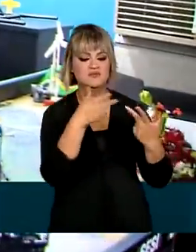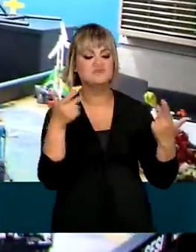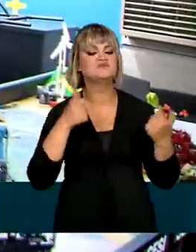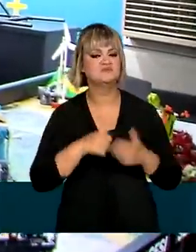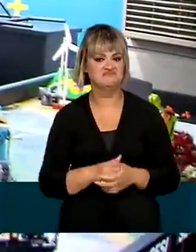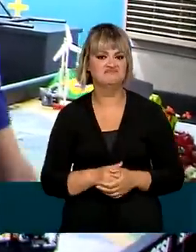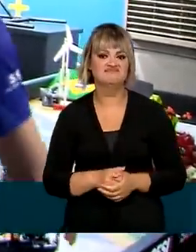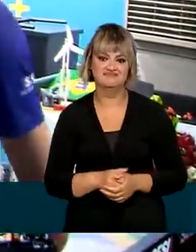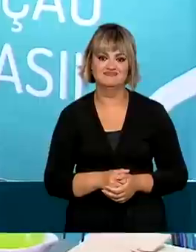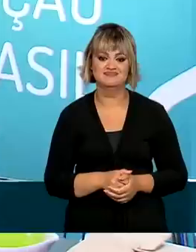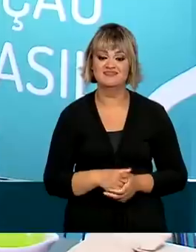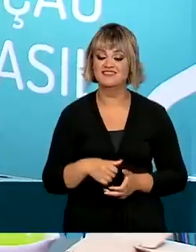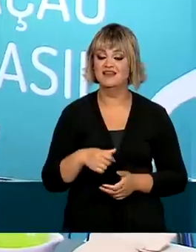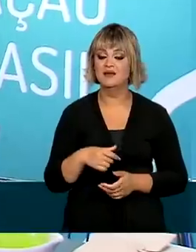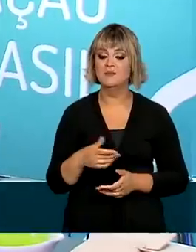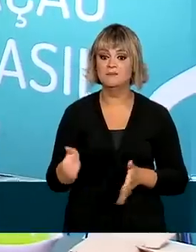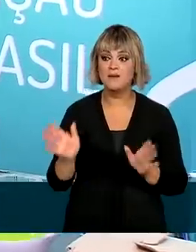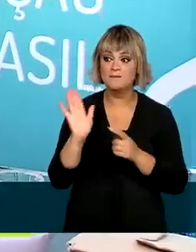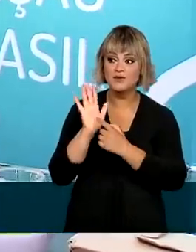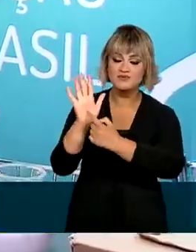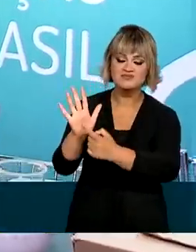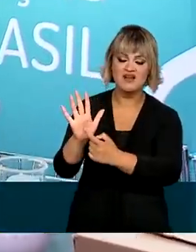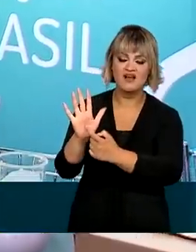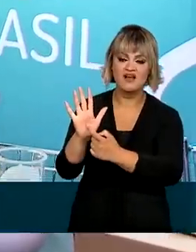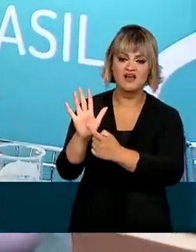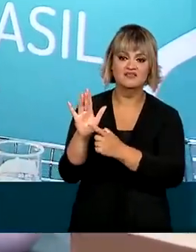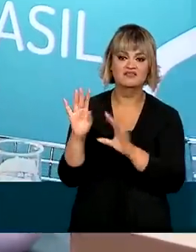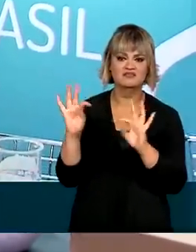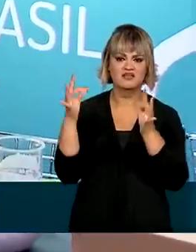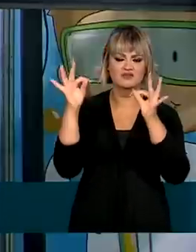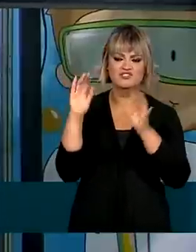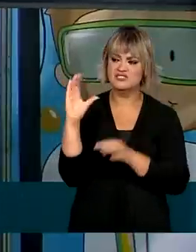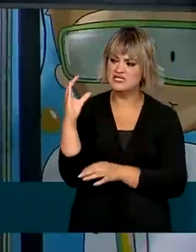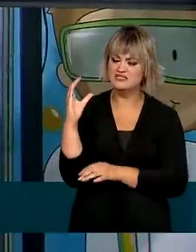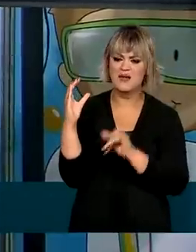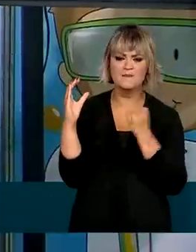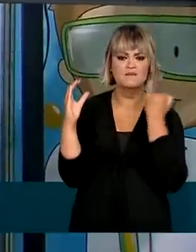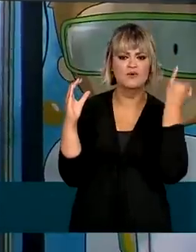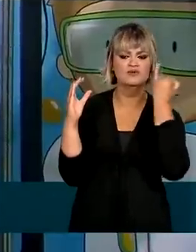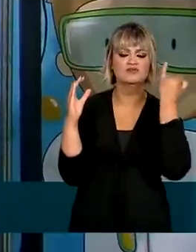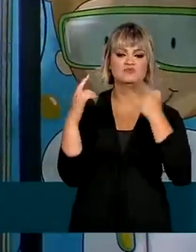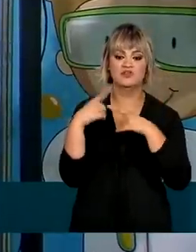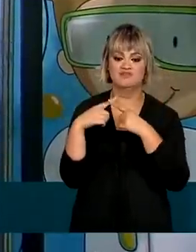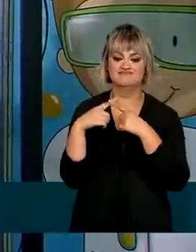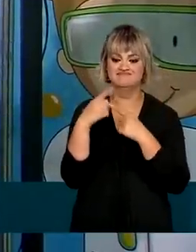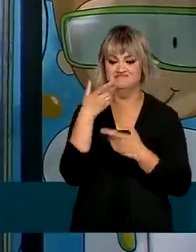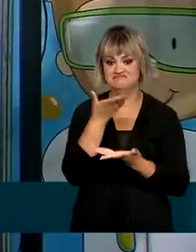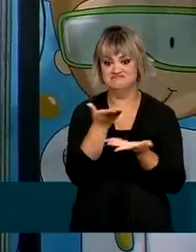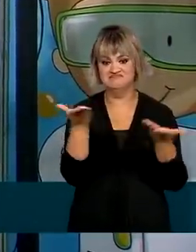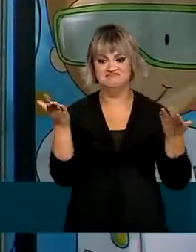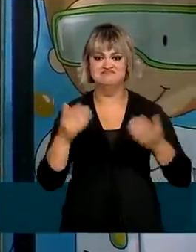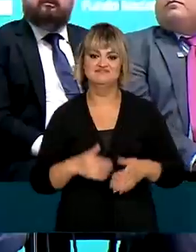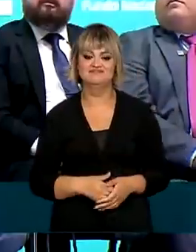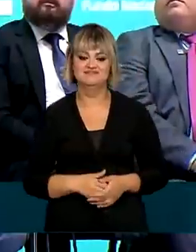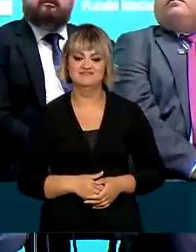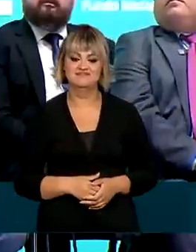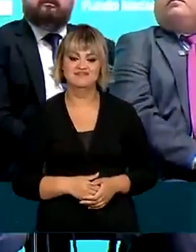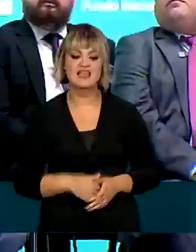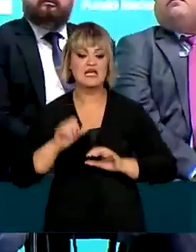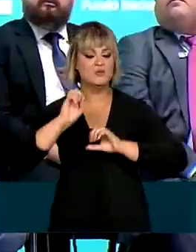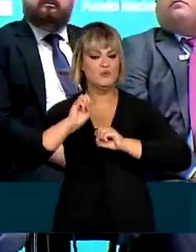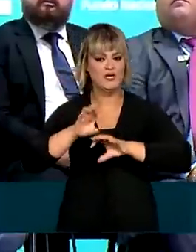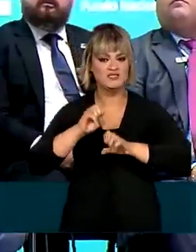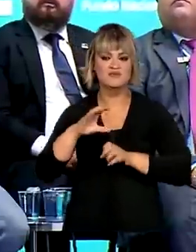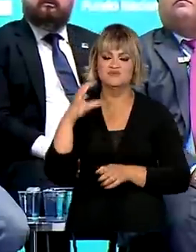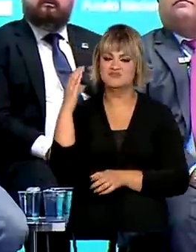atrações. Tudo para mostrar a importância da ciência e tecnologia para o futuro. Educação,